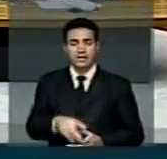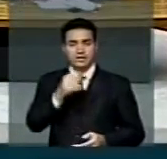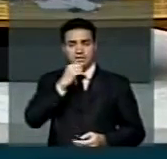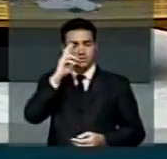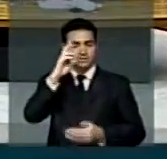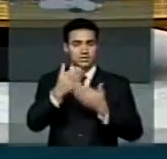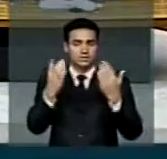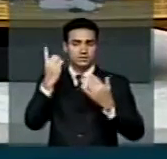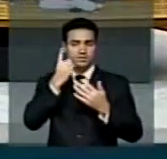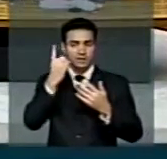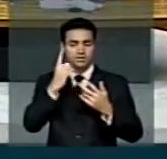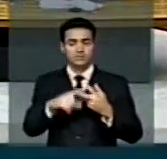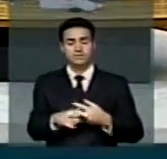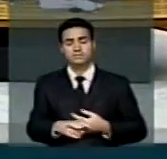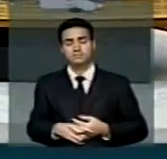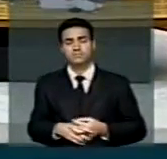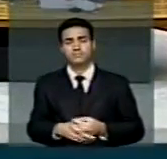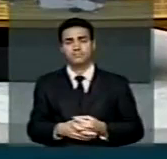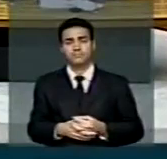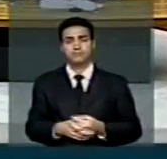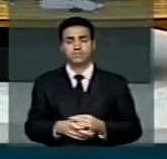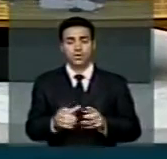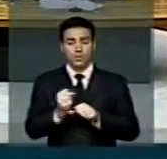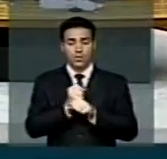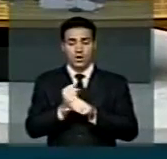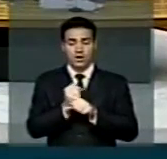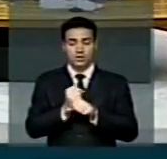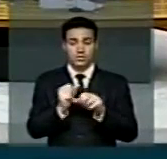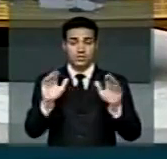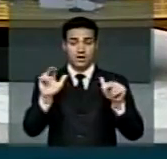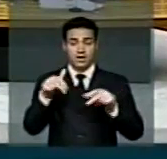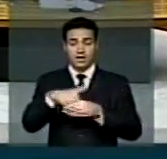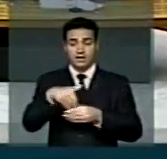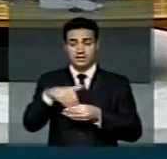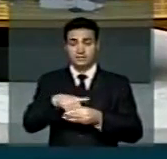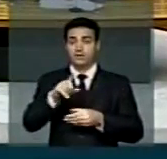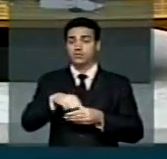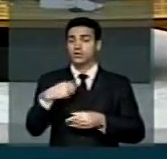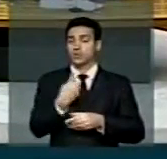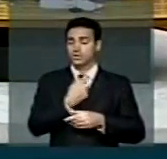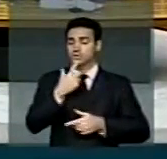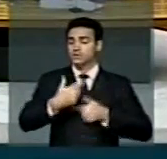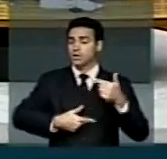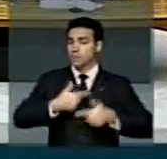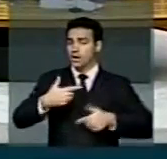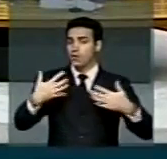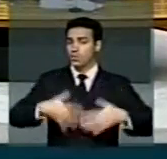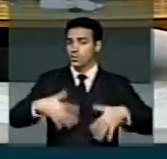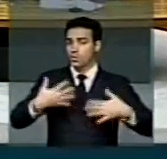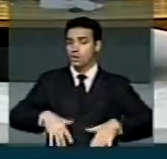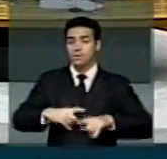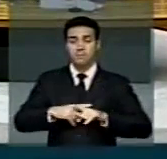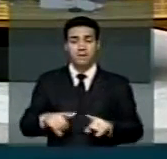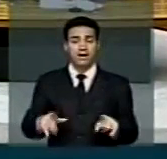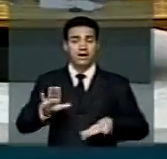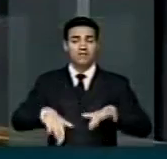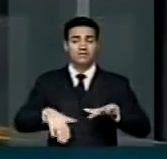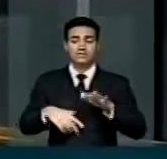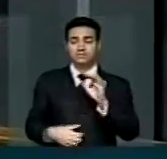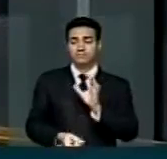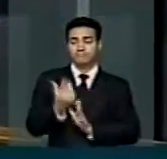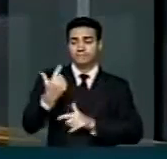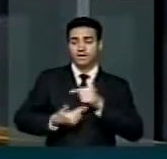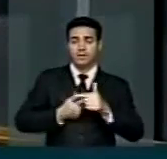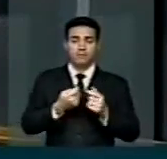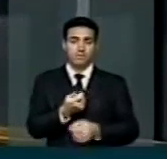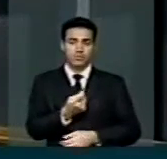deputados, ano de eleição é um ano que a gente trabalha muito, mas às vezes não produz muito. Eu quero fazer um